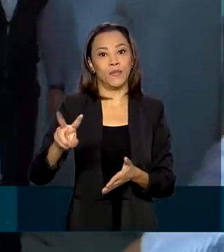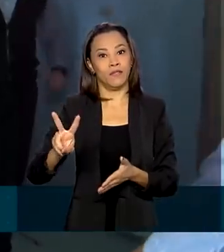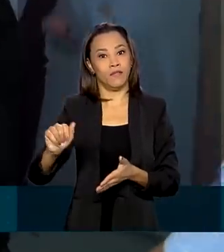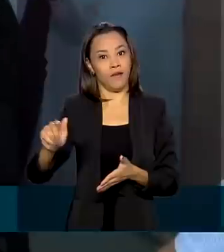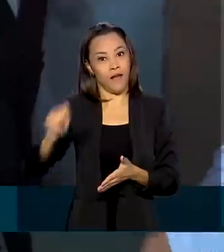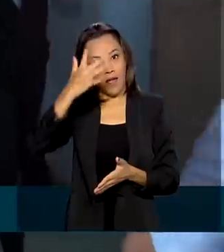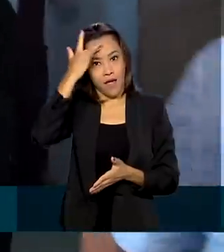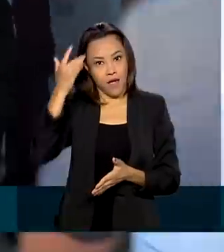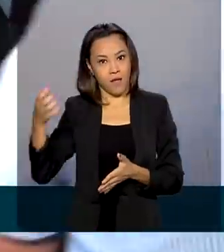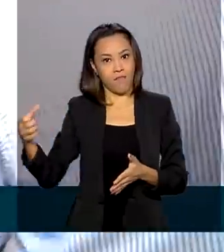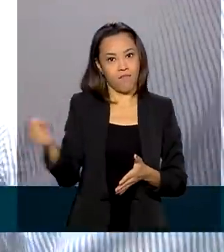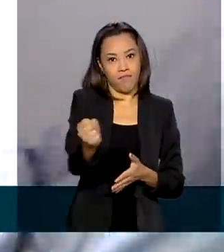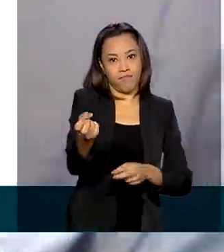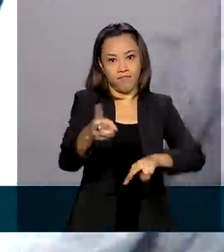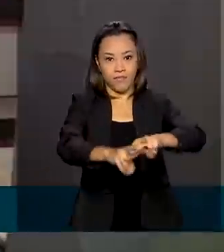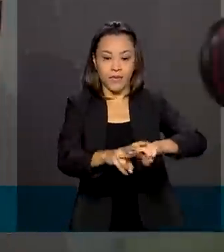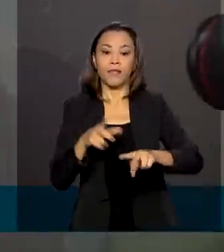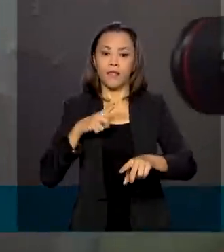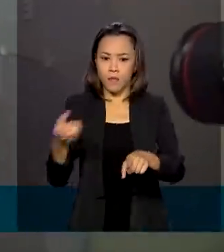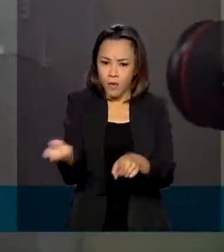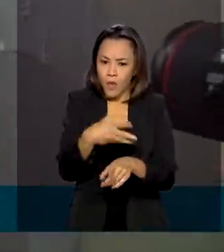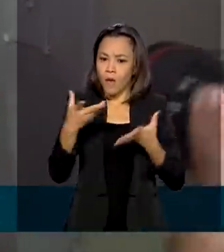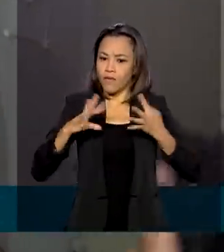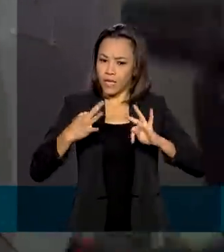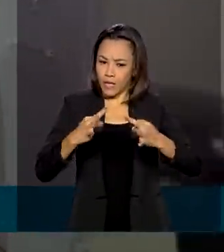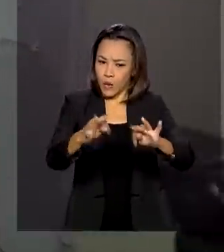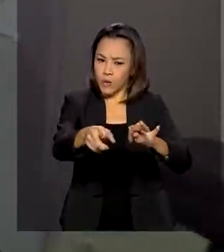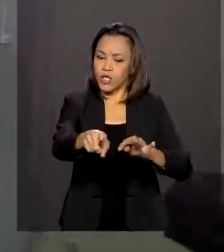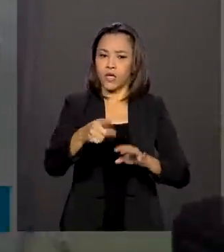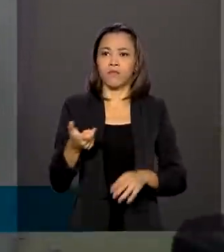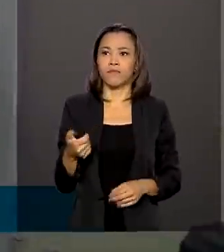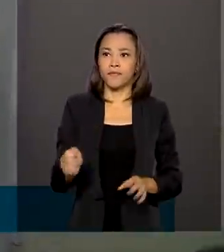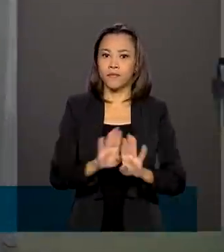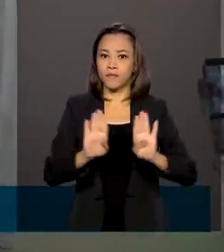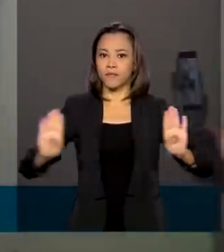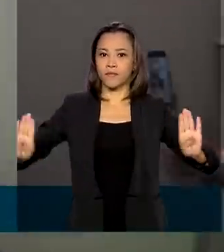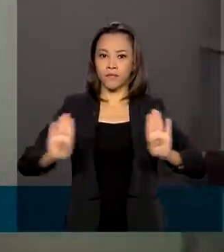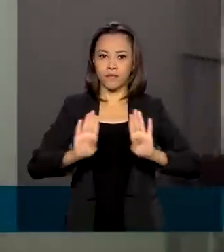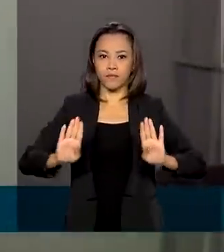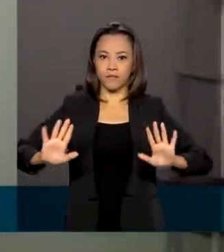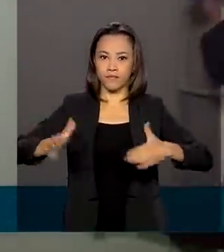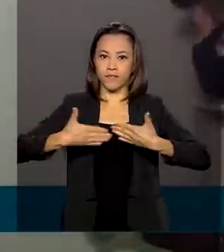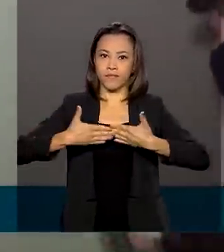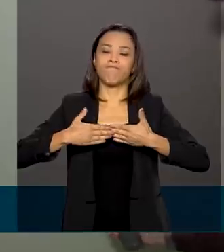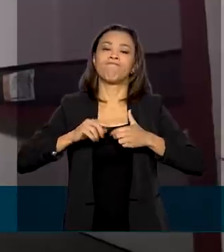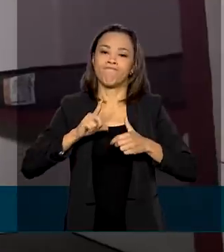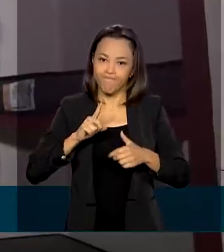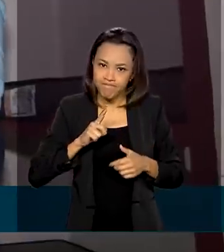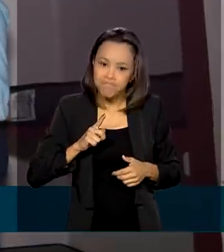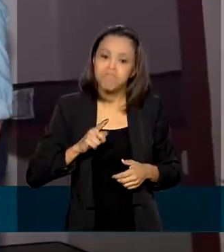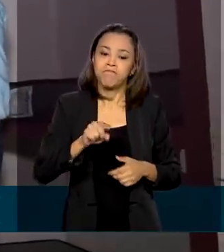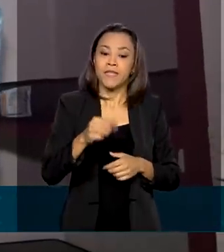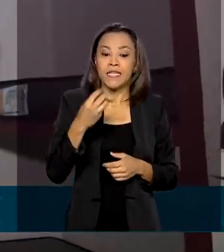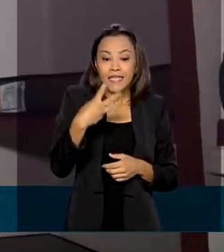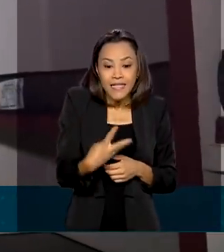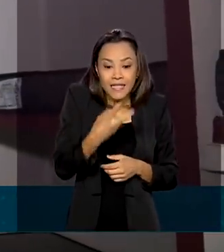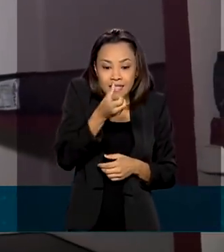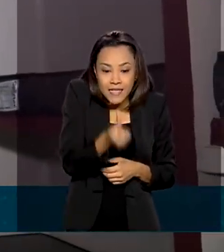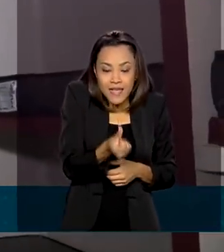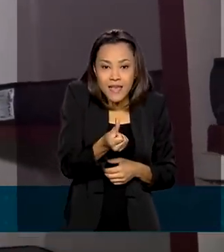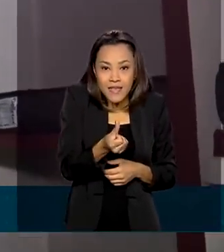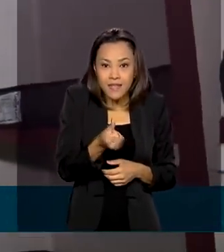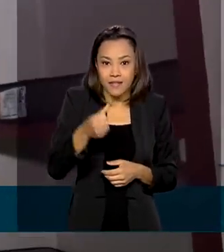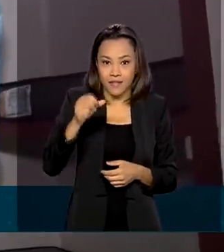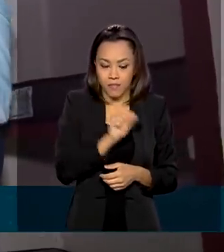prisional também conta com uma nova tecnologia, com celas automáticas e trancas aéreas. Todas as 36 celas são